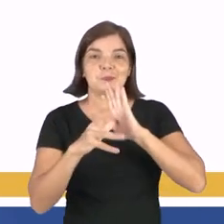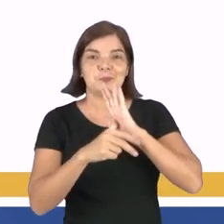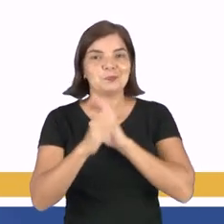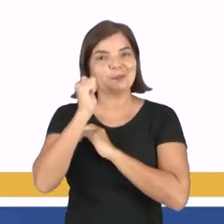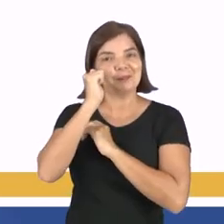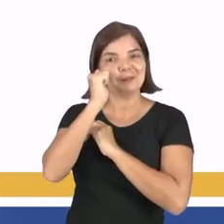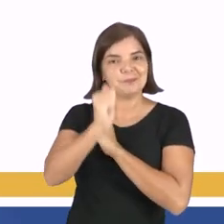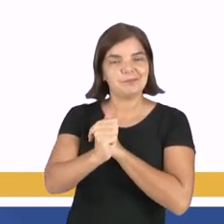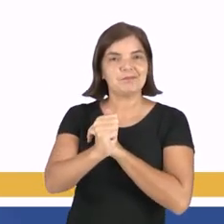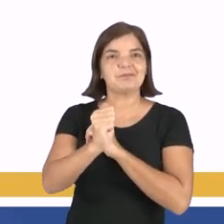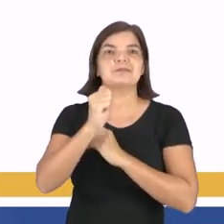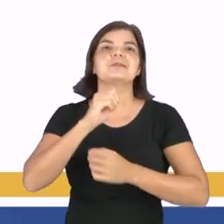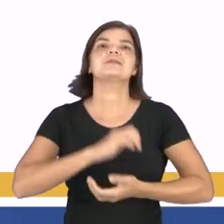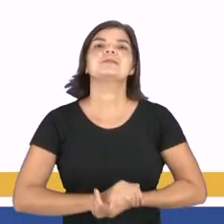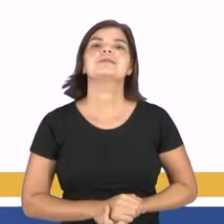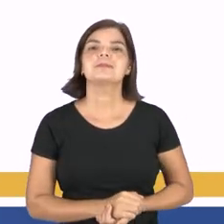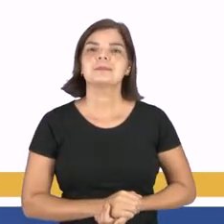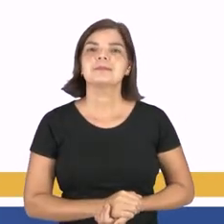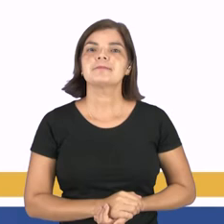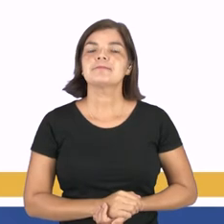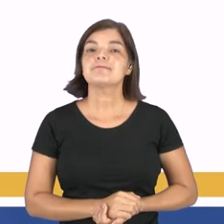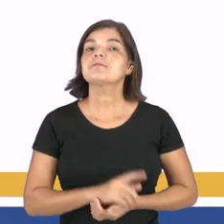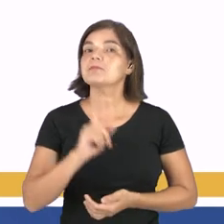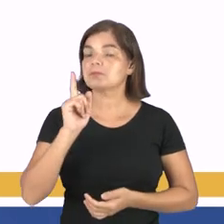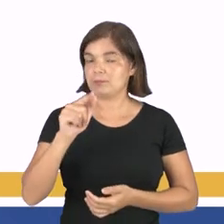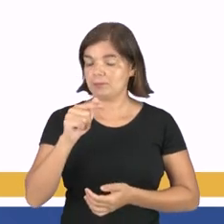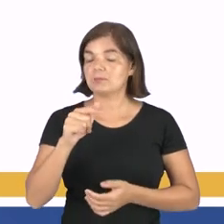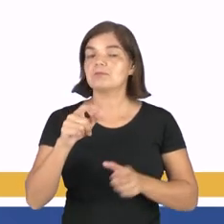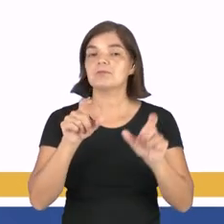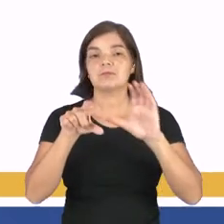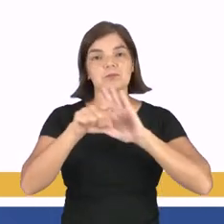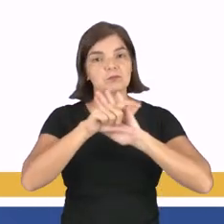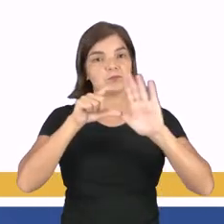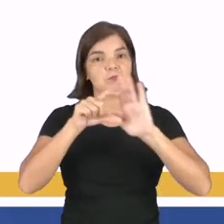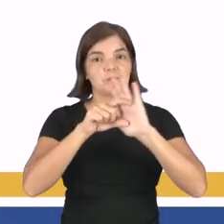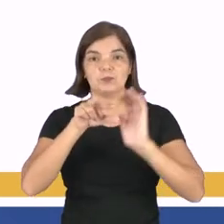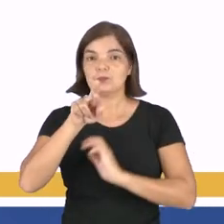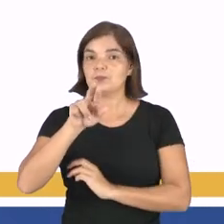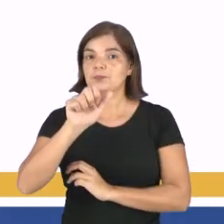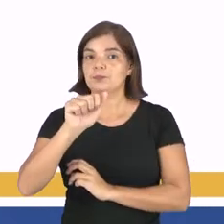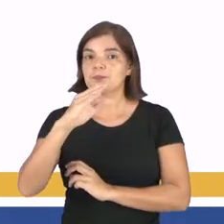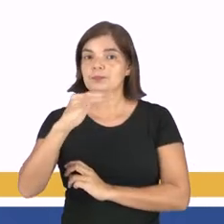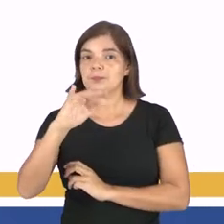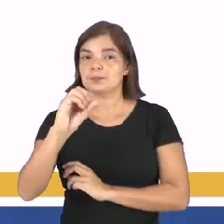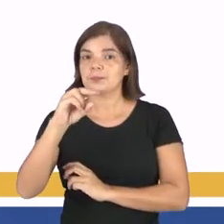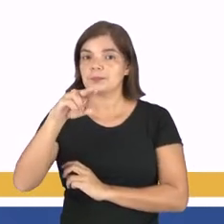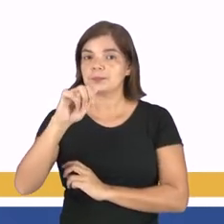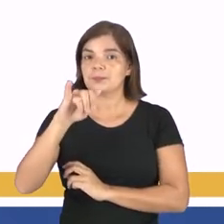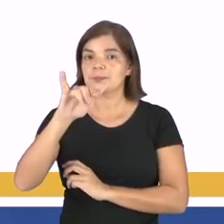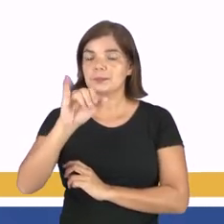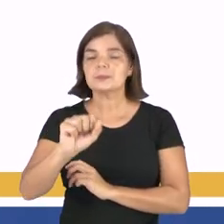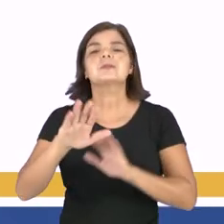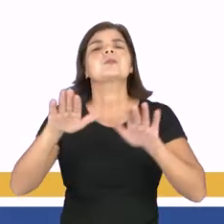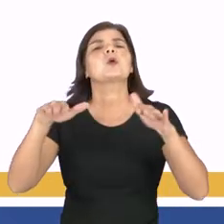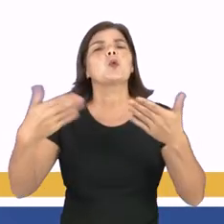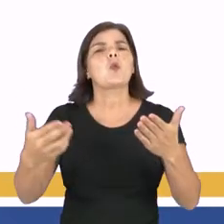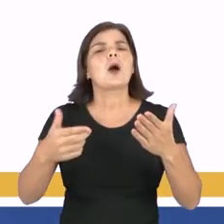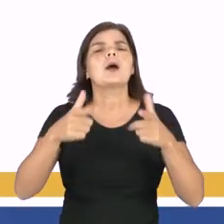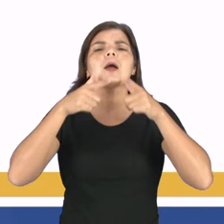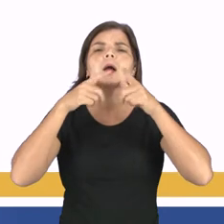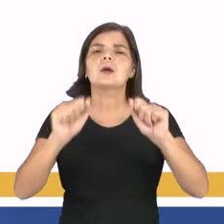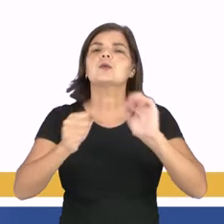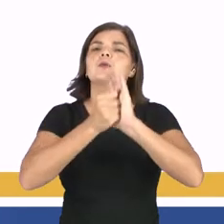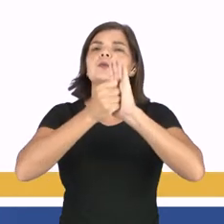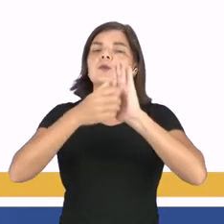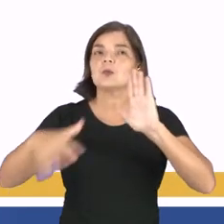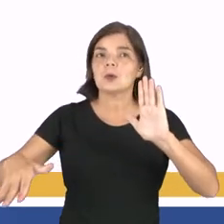te mata. Versos aí do grupo racionais. Então, qual é a figura de linguagem que tem nesse trecho? A confiança é uma mulher